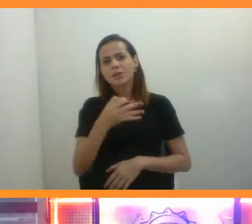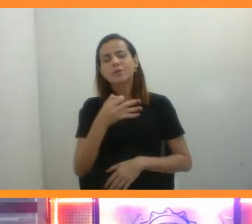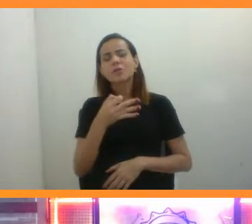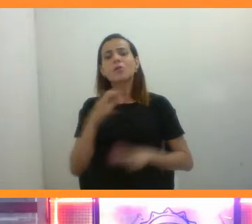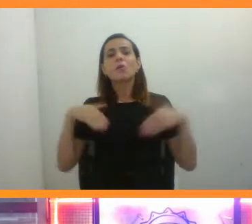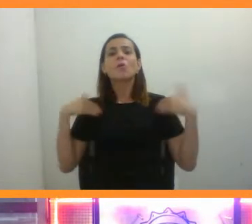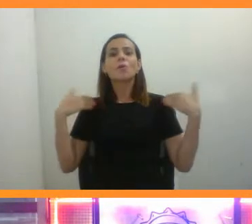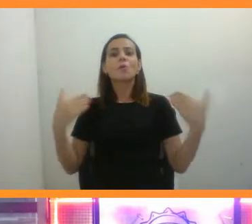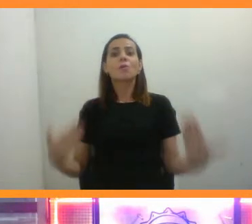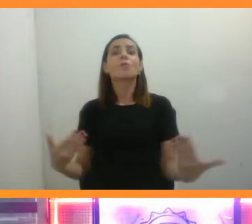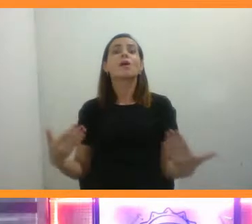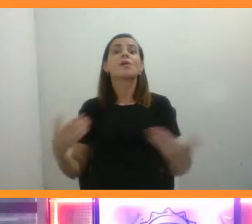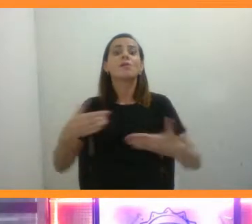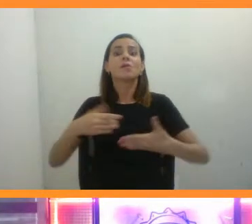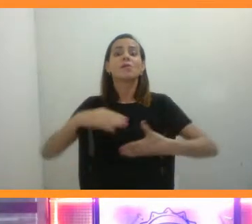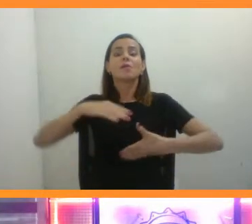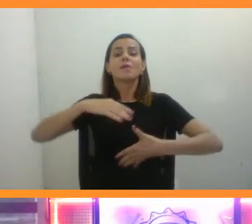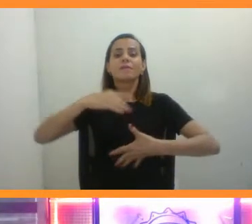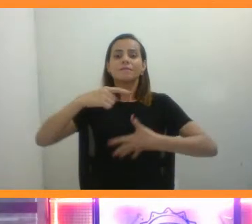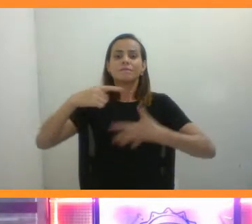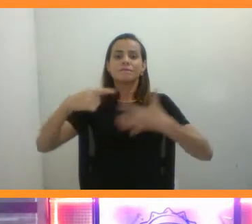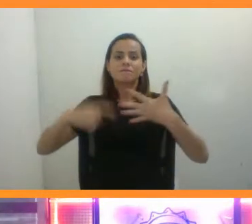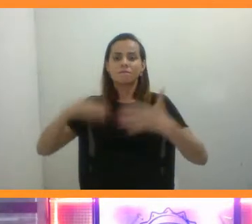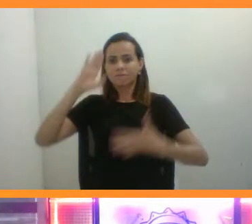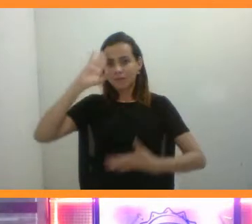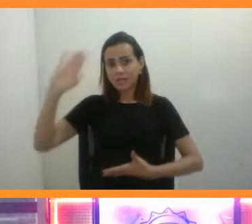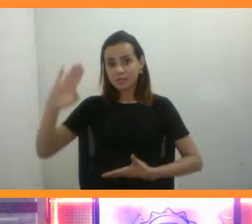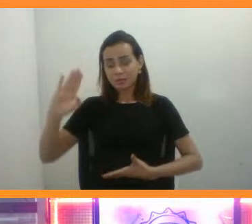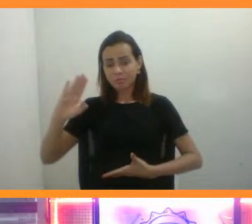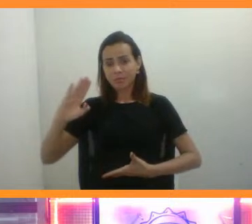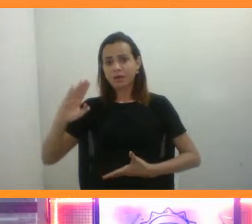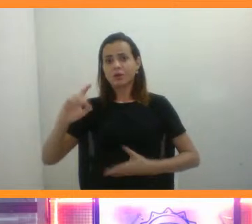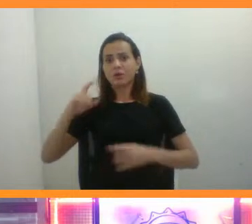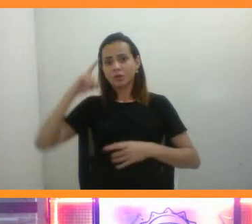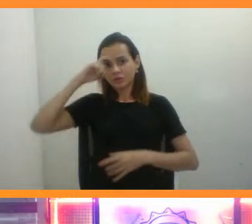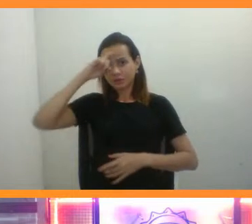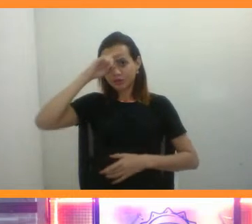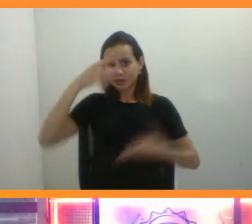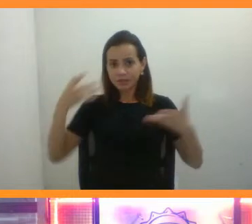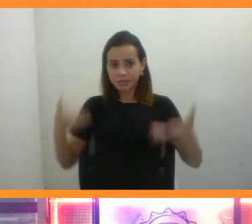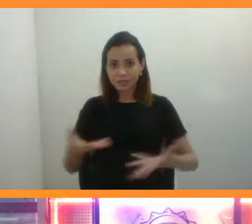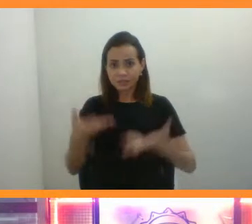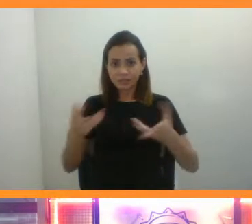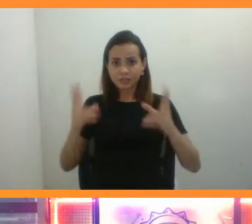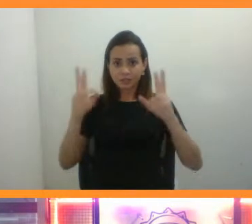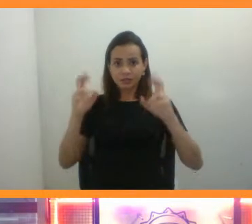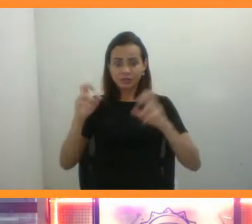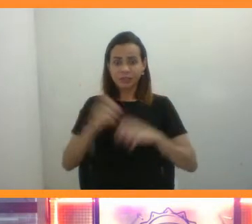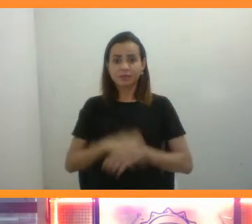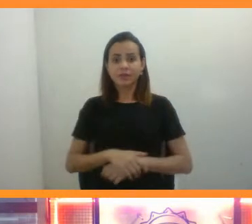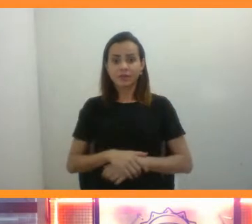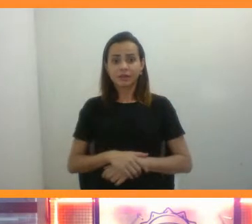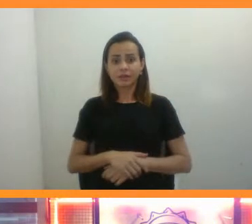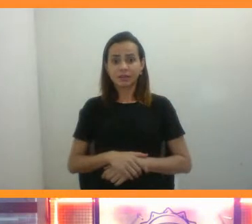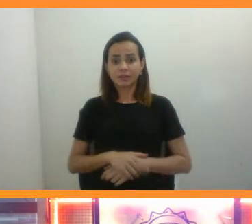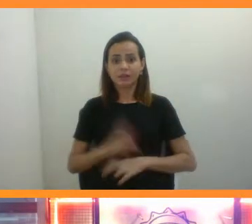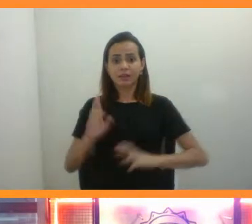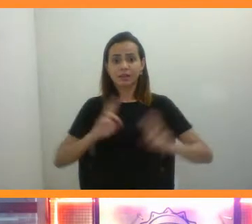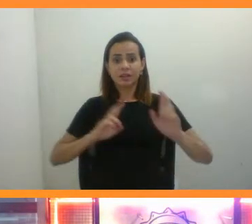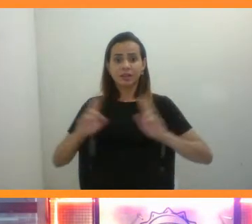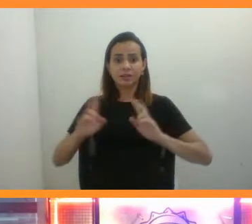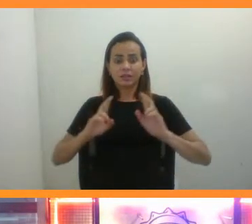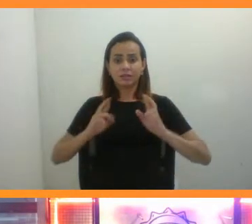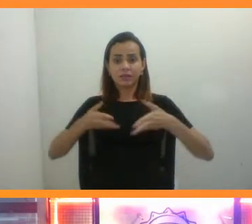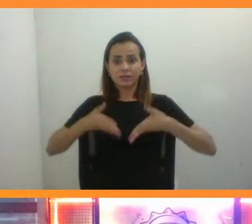as principais dificuldades para o incentivo deste tema no Brasil? Relacionamento à reprodução?